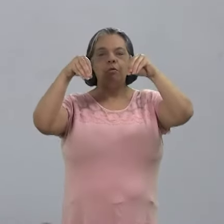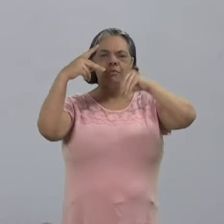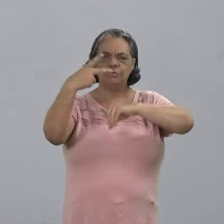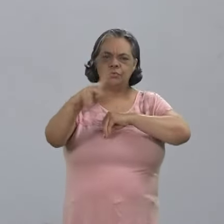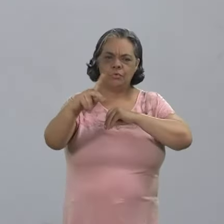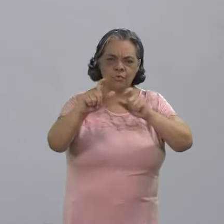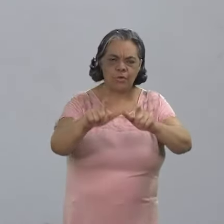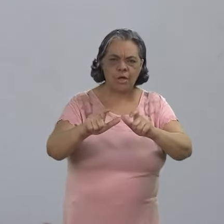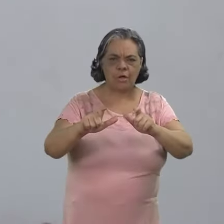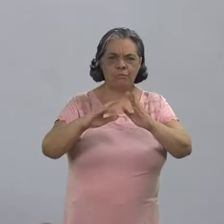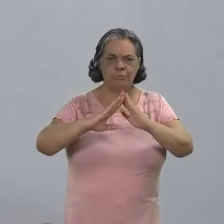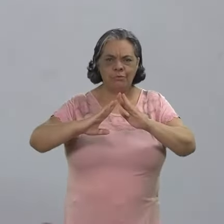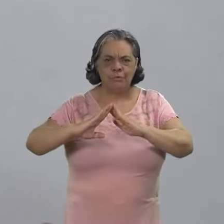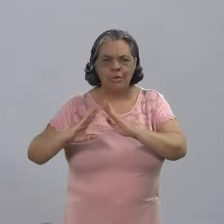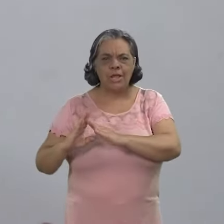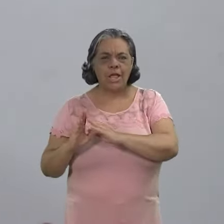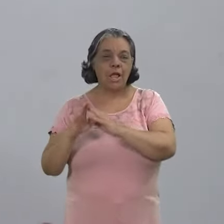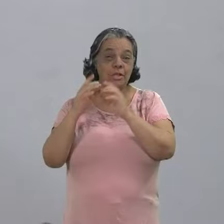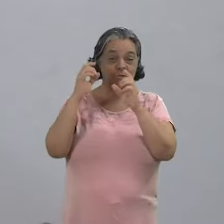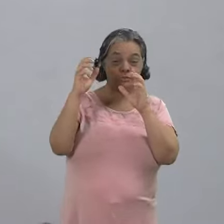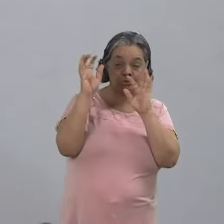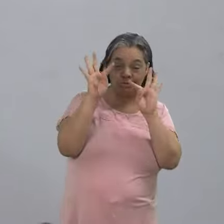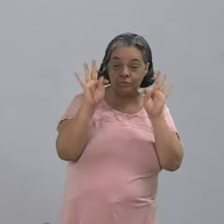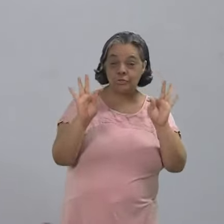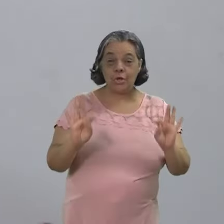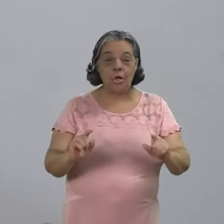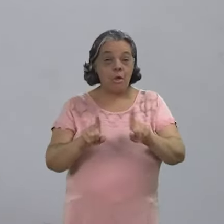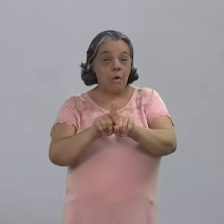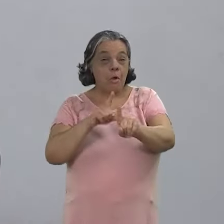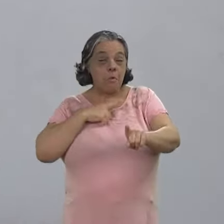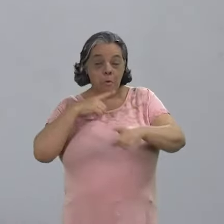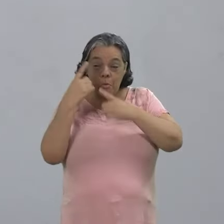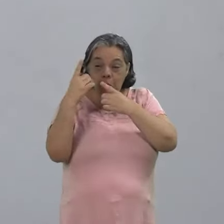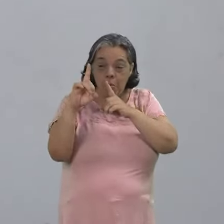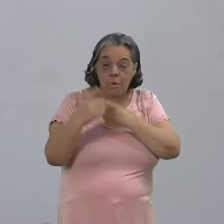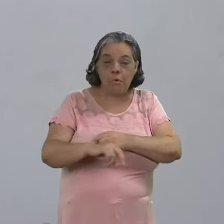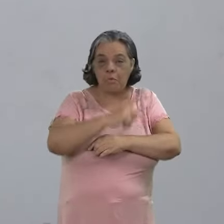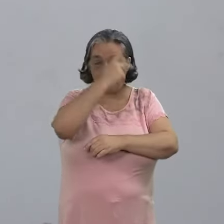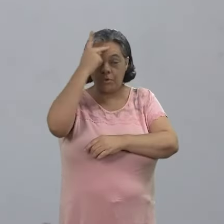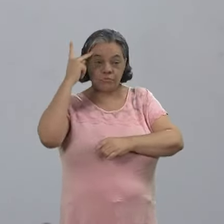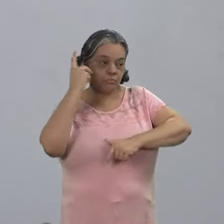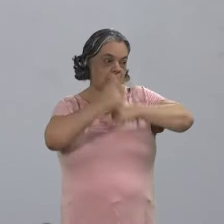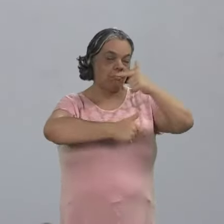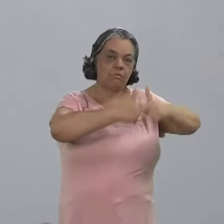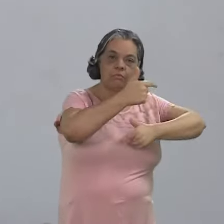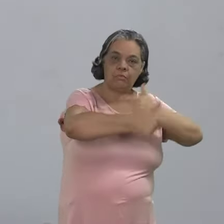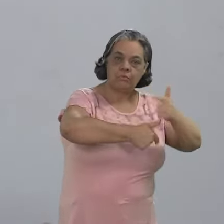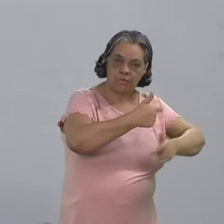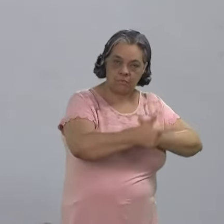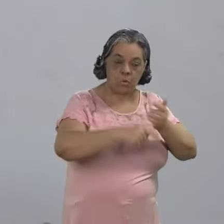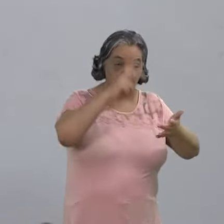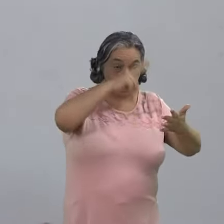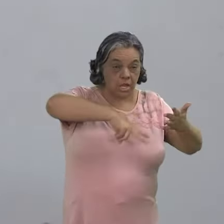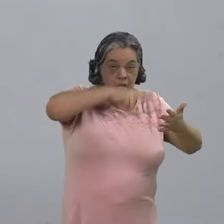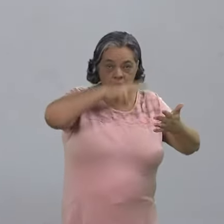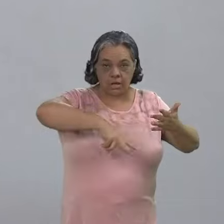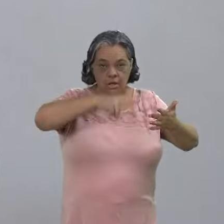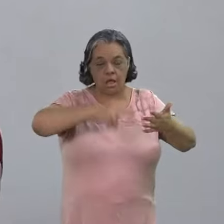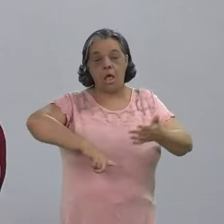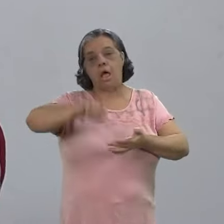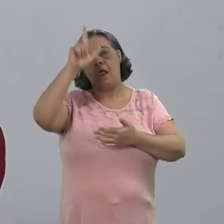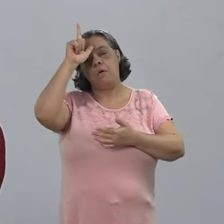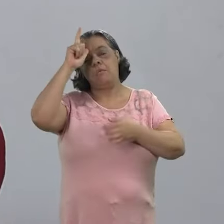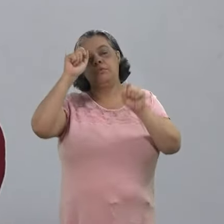para os seus habitantes? É com esse trecho provocativo do poema Perguntas de um Operário que lê, do dramaturgo alemão